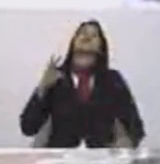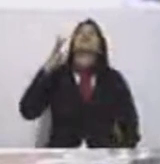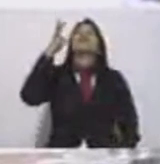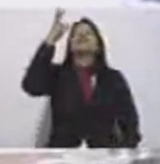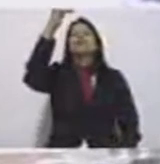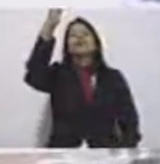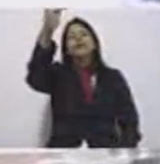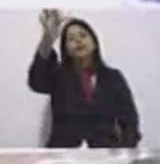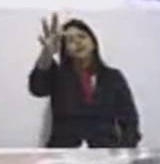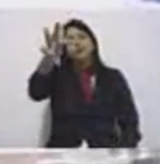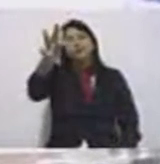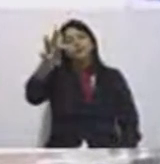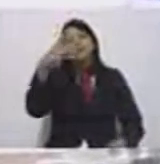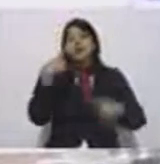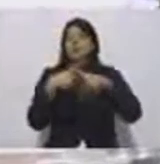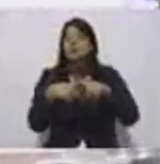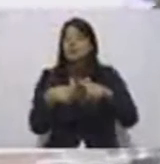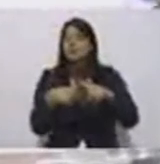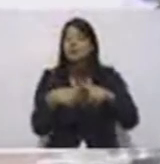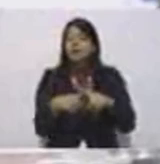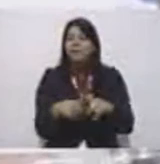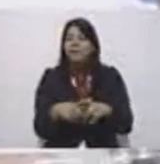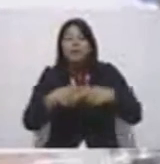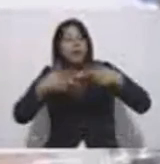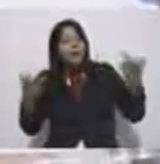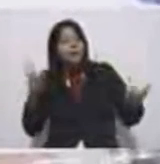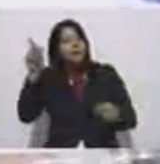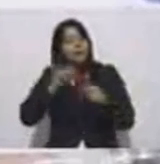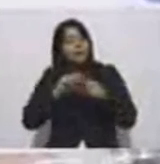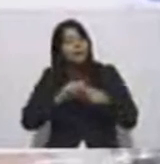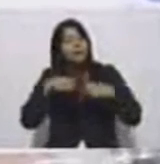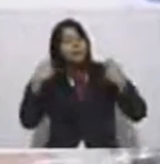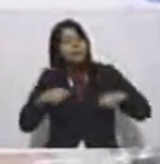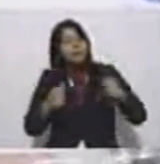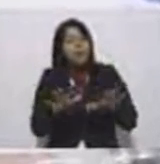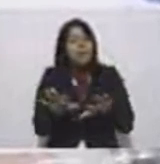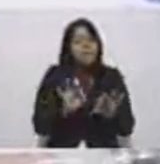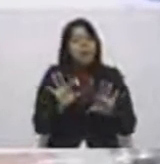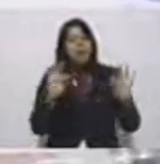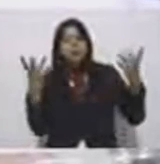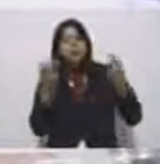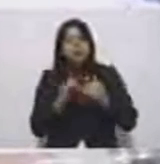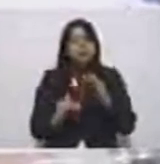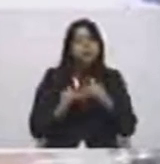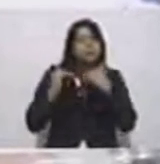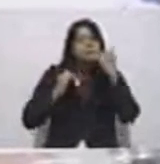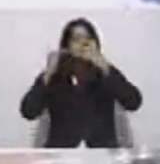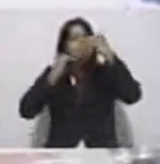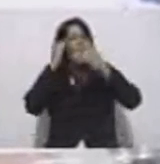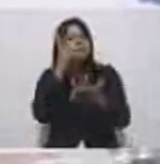porque vai depender da sua produção, da sua organização e do seu desenvolvimento,